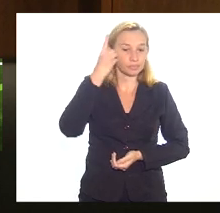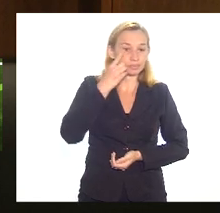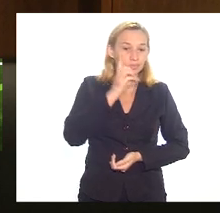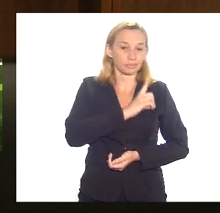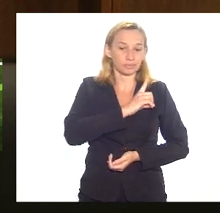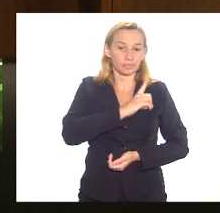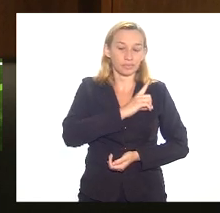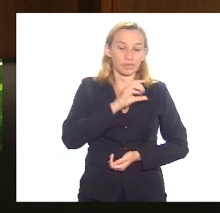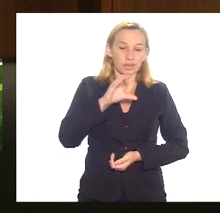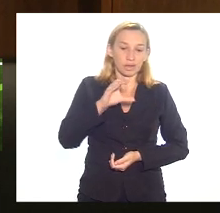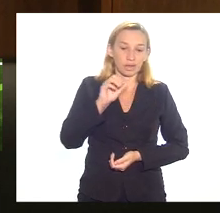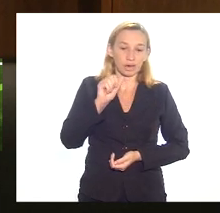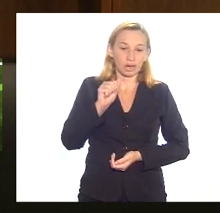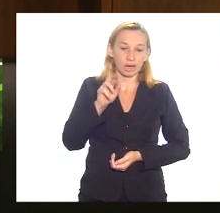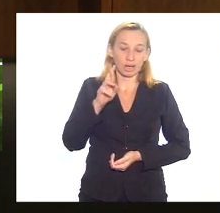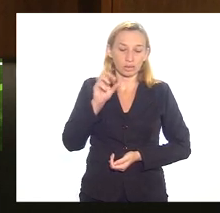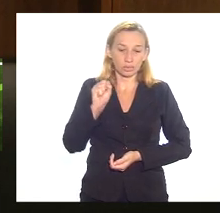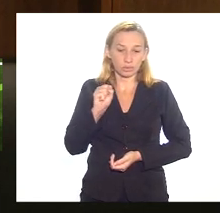Augusto